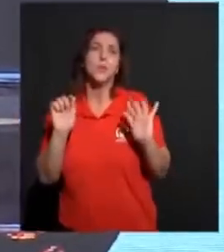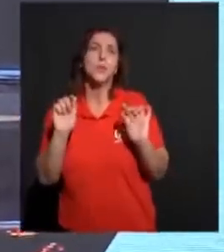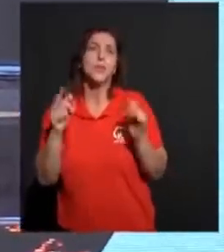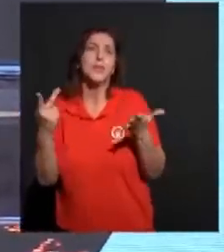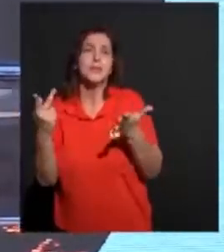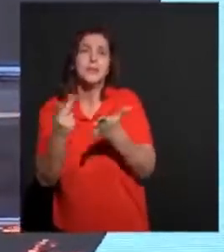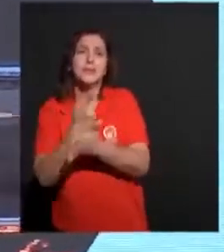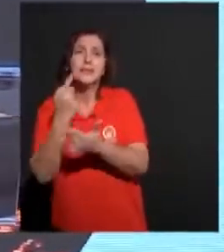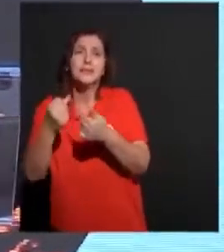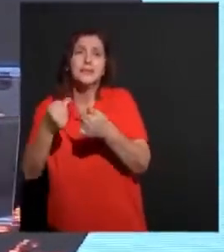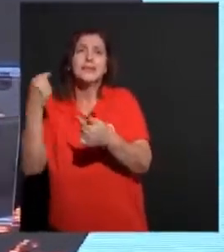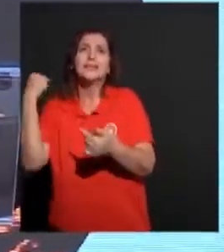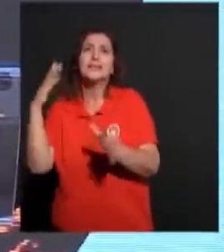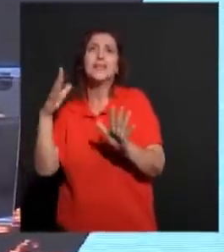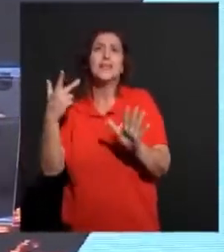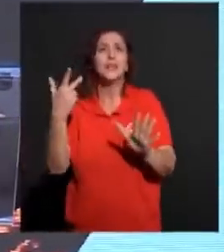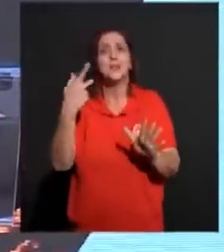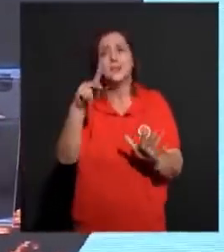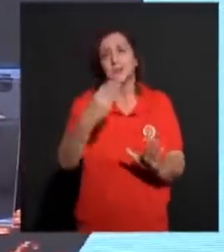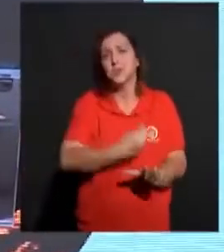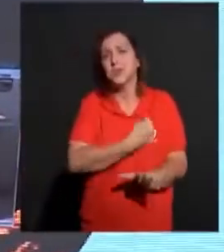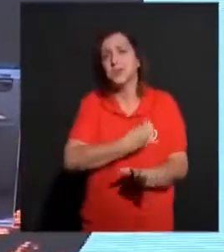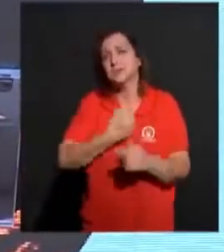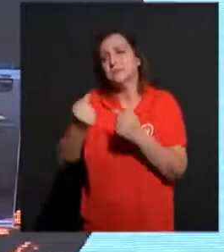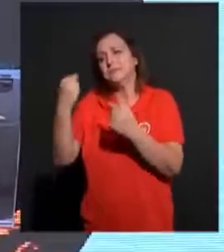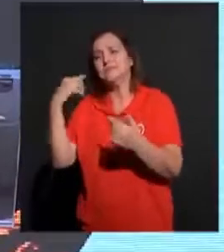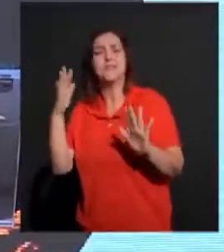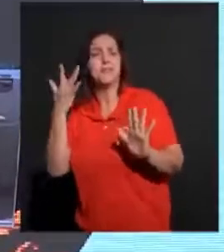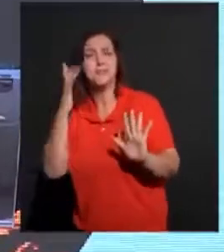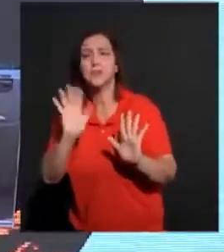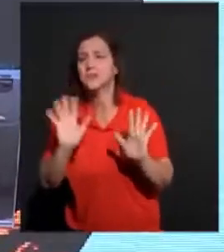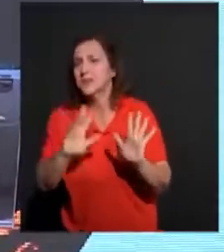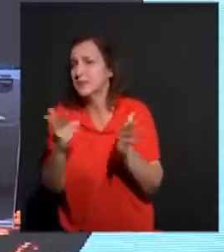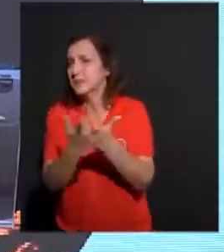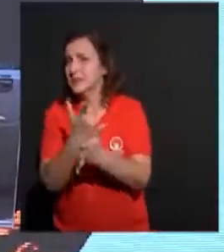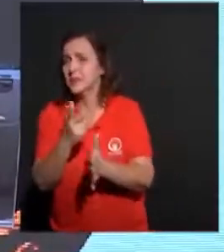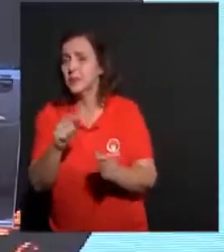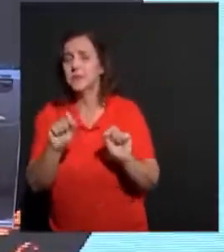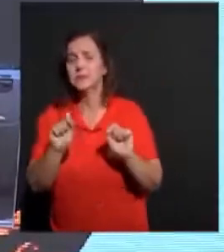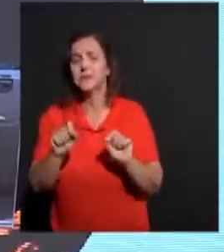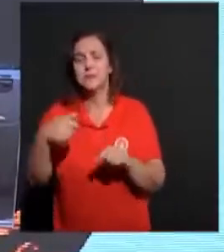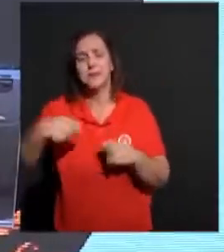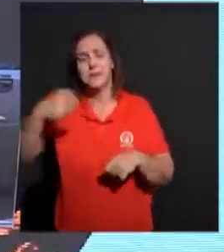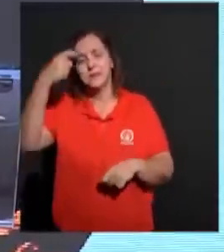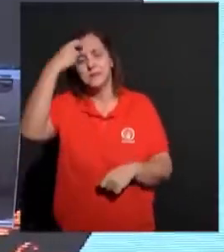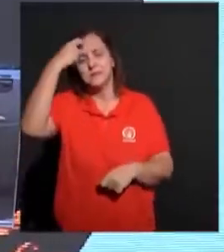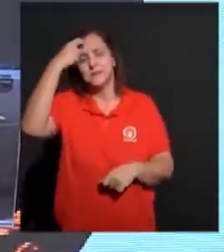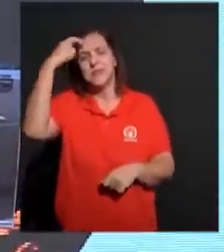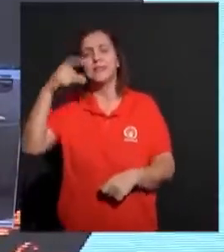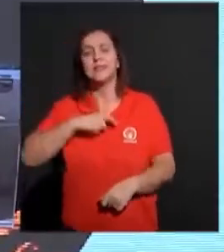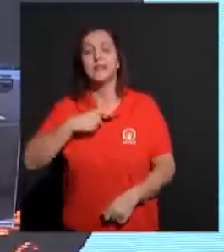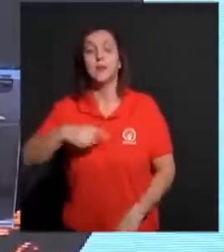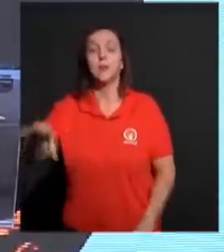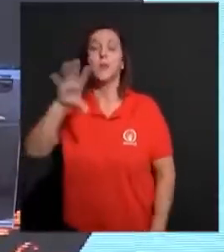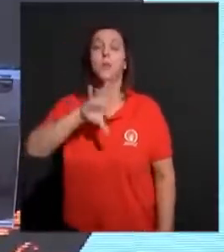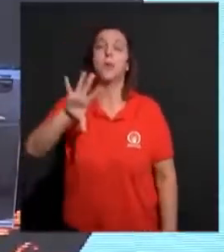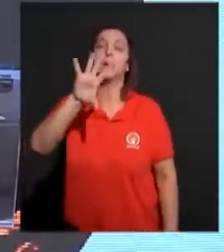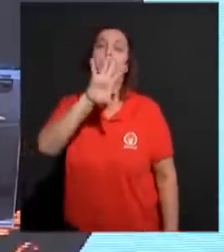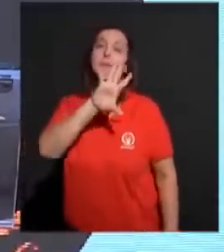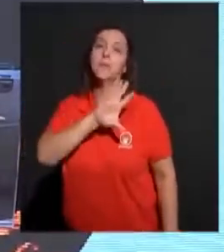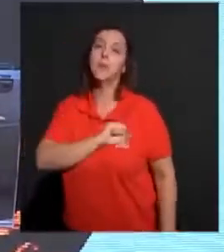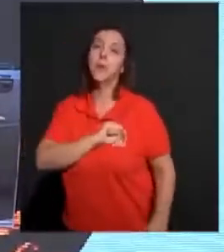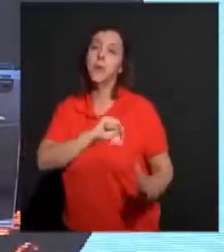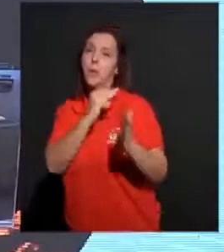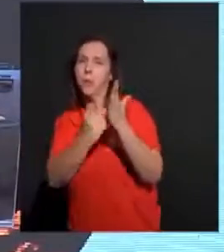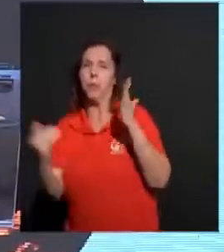Eu não sei o que aconteceu na sua história. Mas que você possa trazer a sua memória. Existe um amor maior. E breve